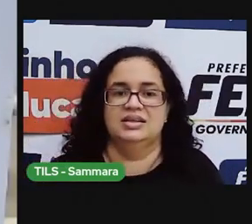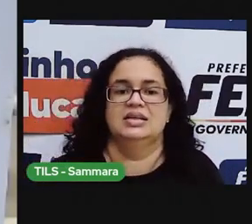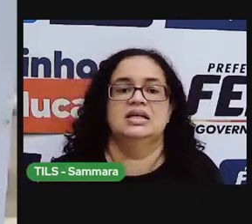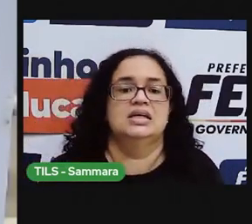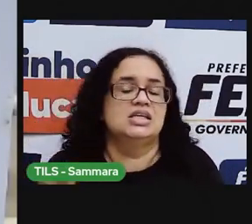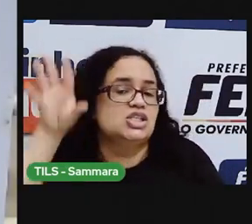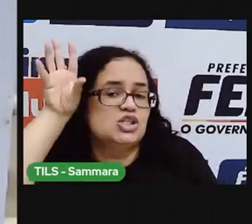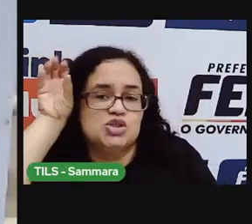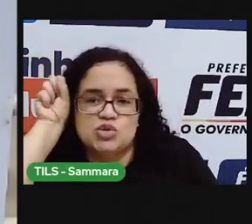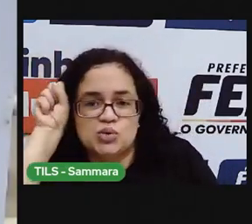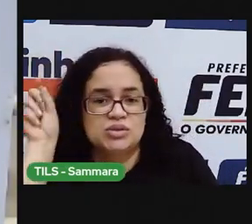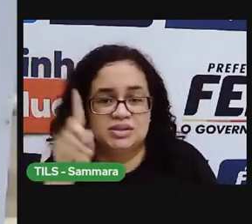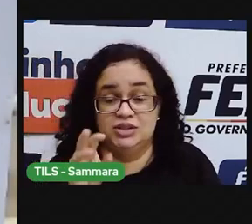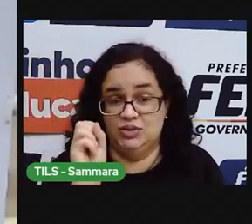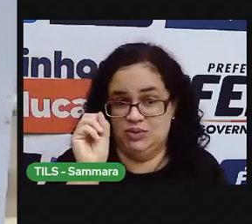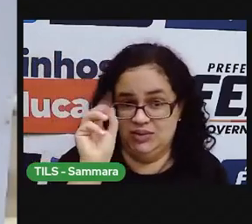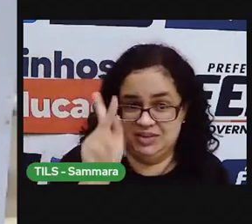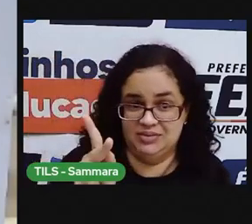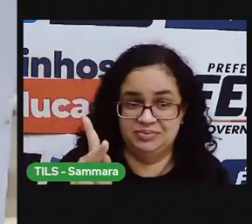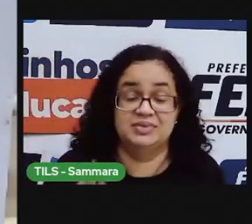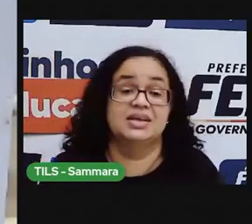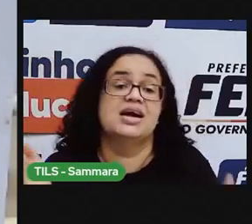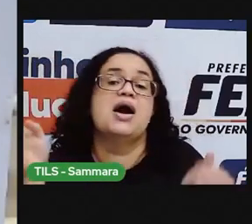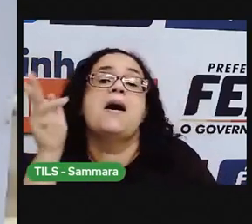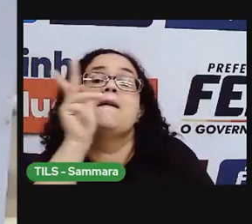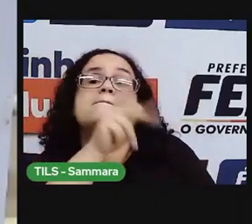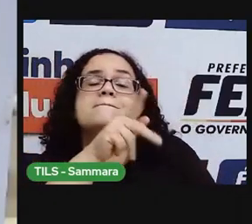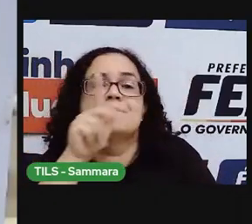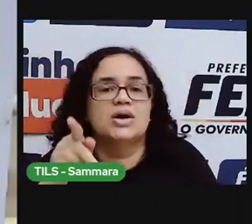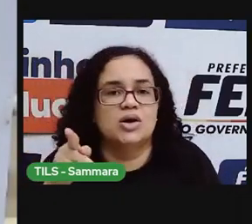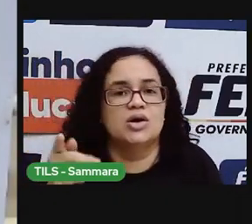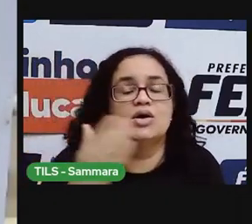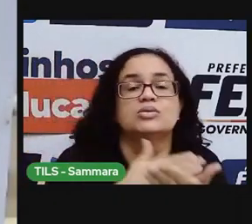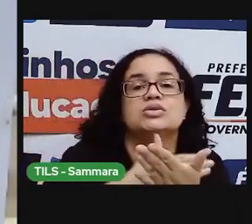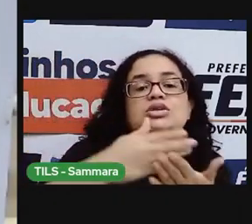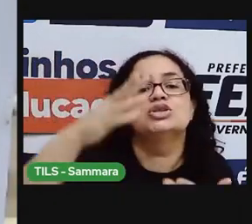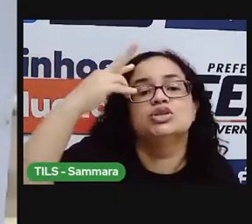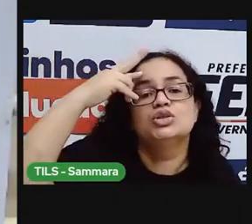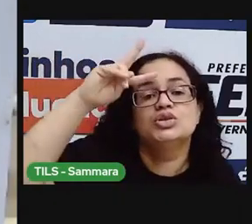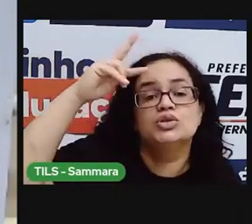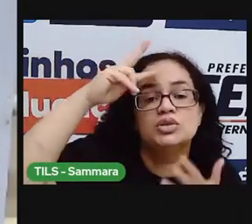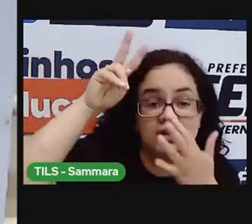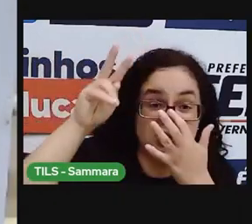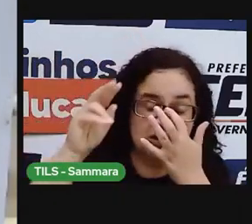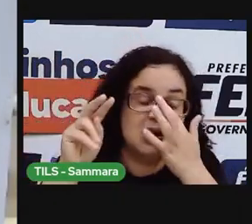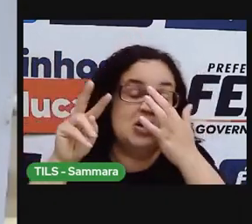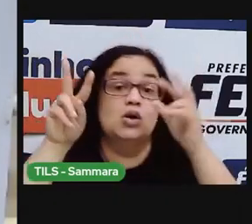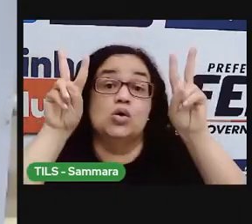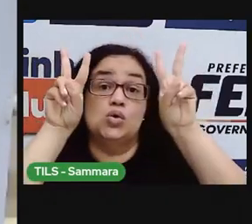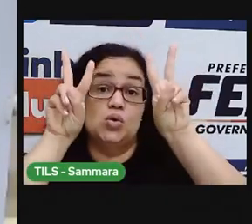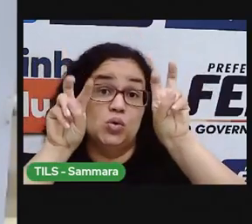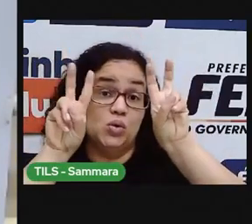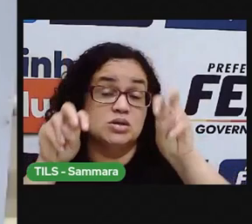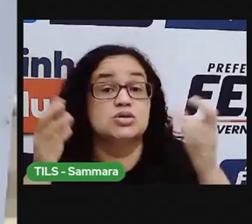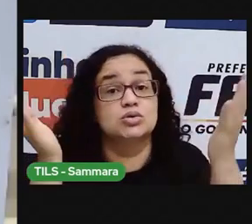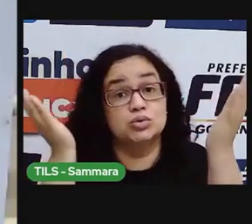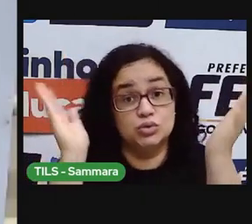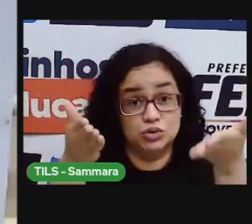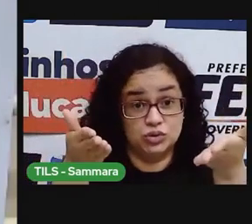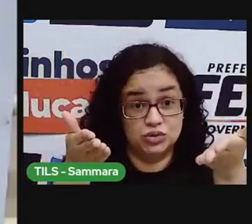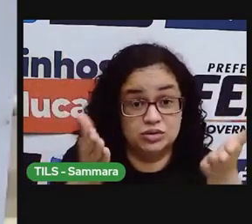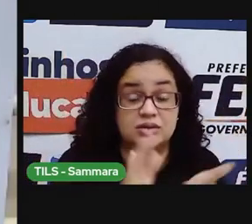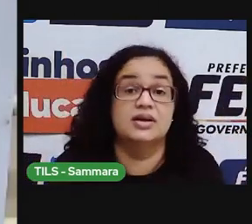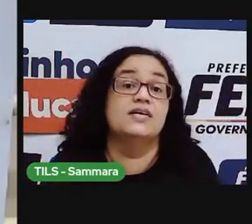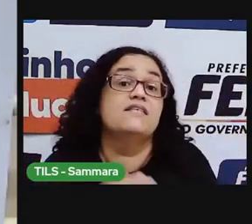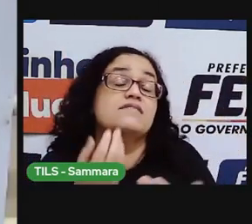Não escute. Tá bom? A Pró começou a contar essa história pra falar um pouquinho sobre o assunto de hoje.